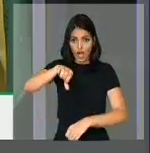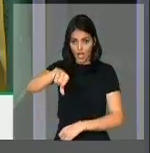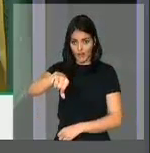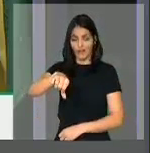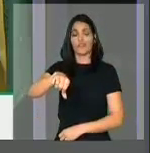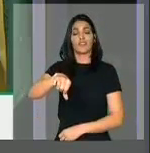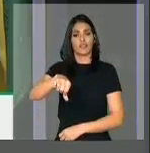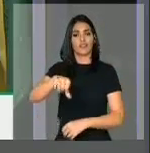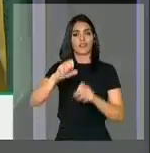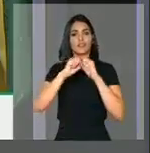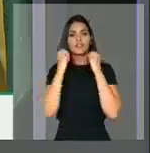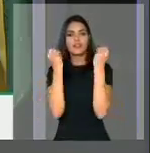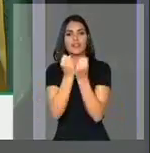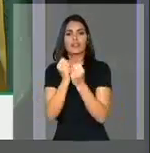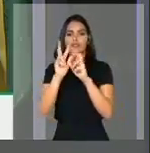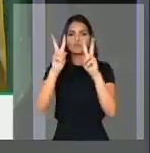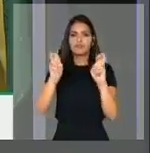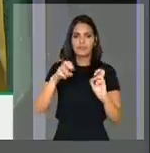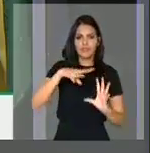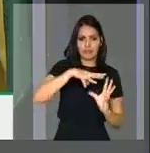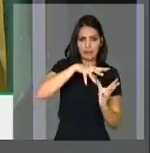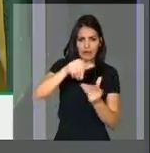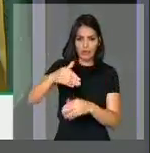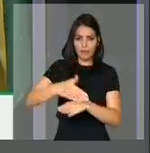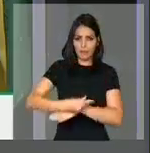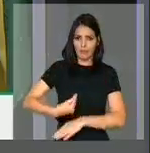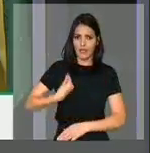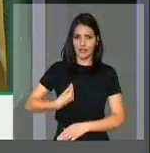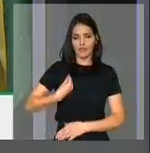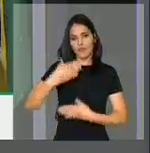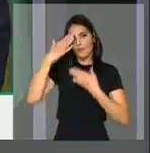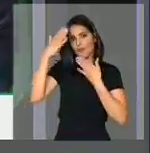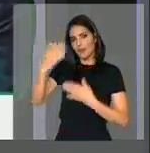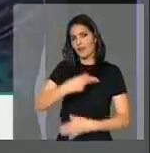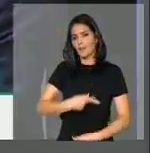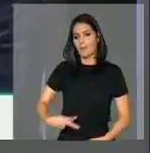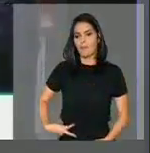deste seminário internacional. Obrigado, presidente.